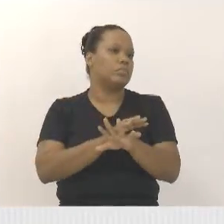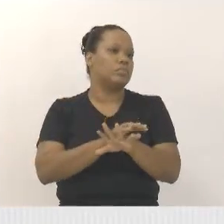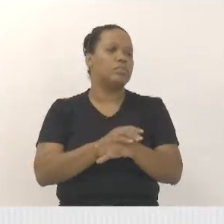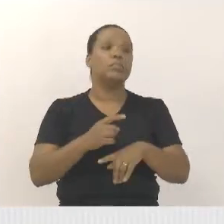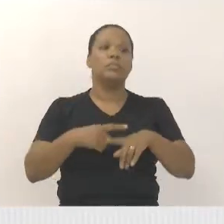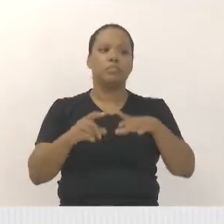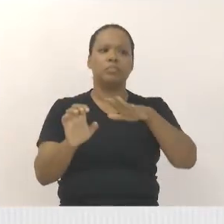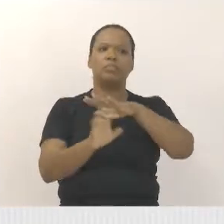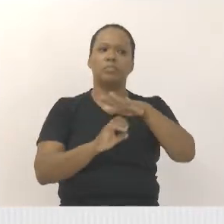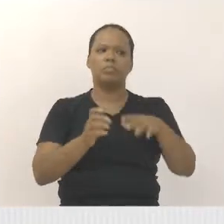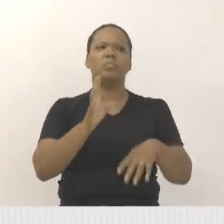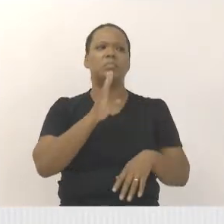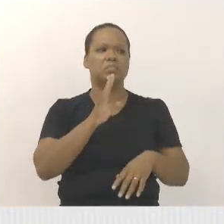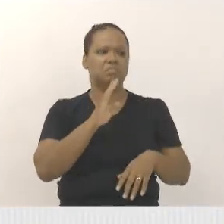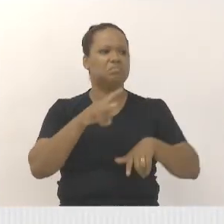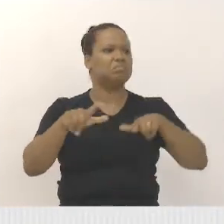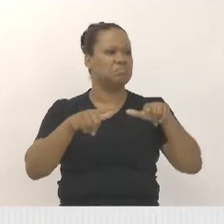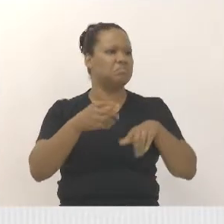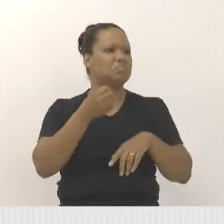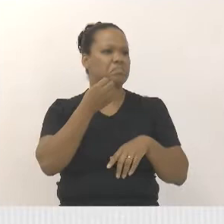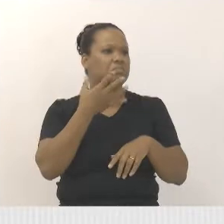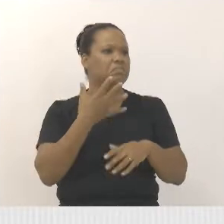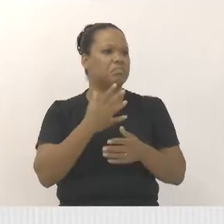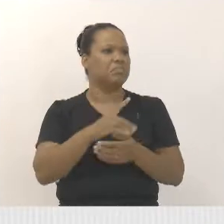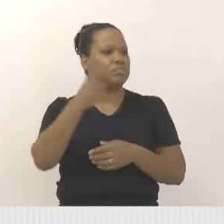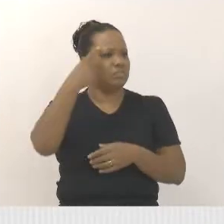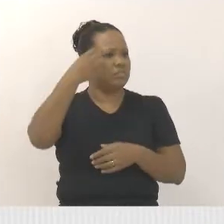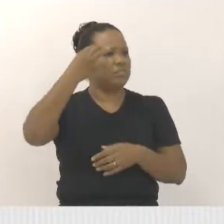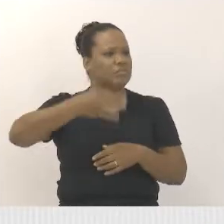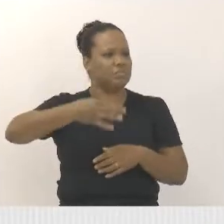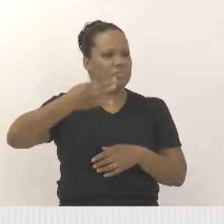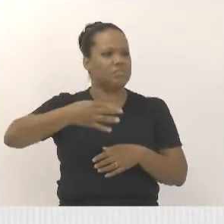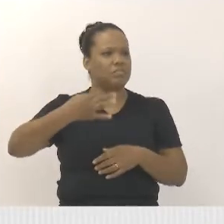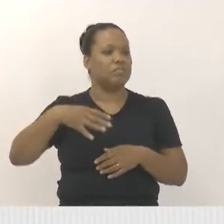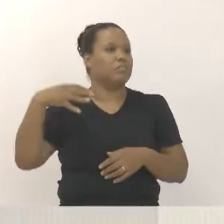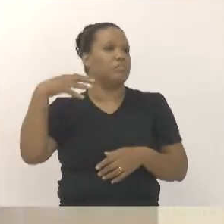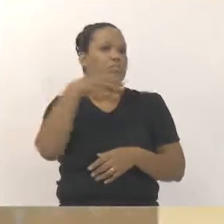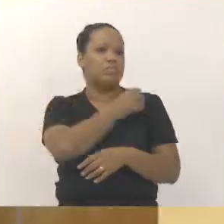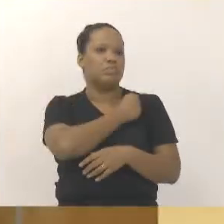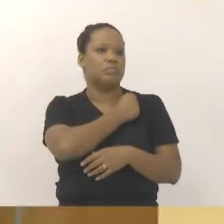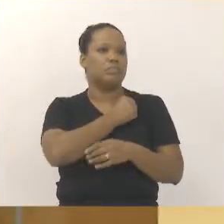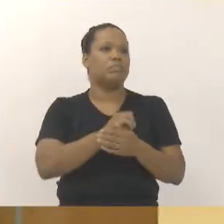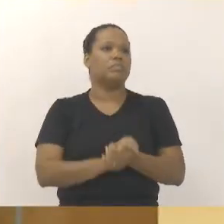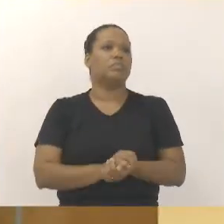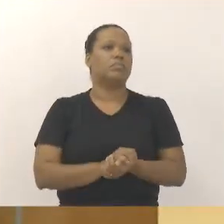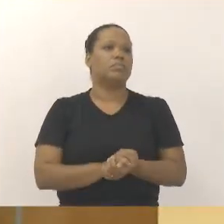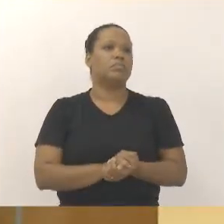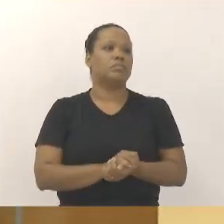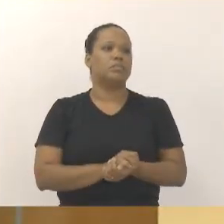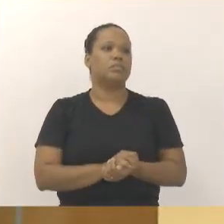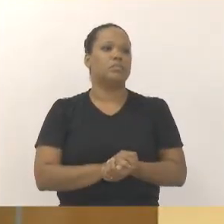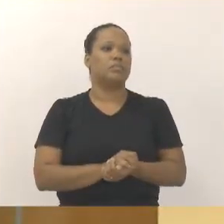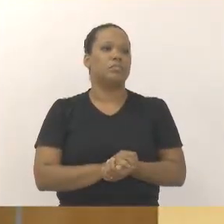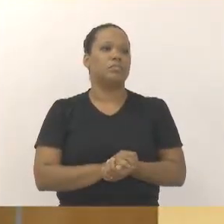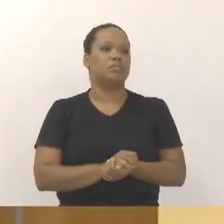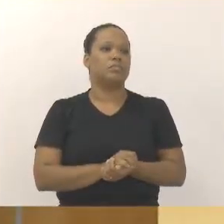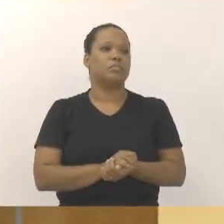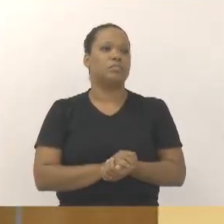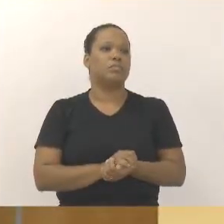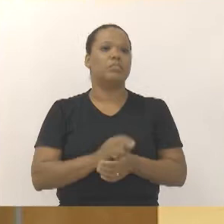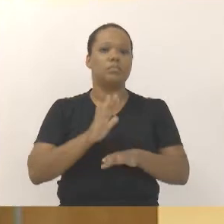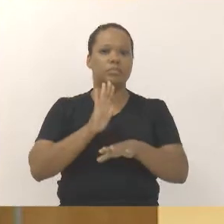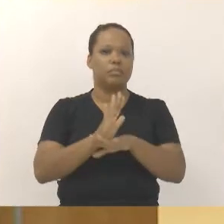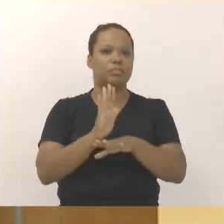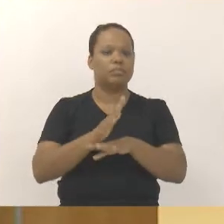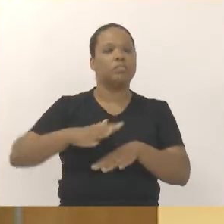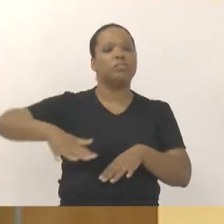dessa empresa, eu conheço muito bem o trabalho deles e tenho certeza que vai ser uma coisa bem rápida para poder resolver aquele problema